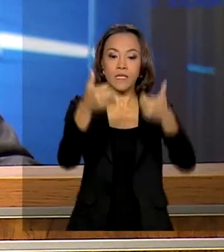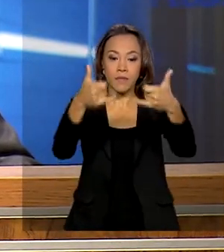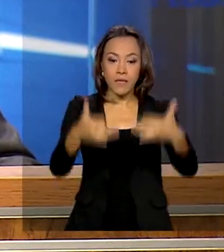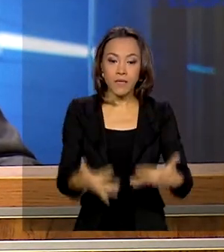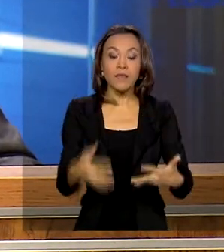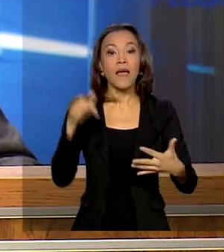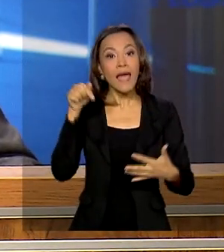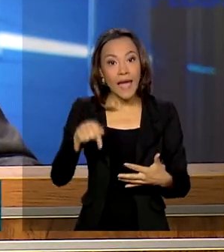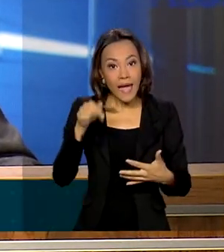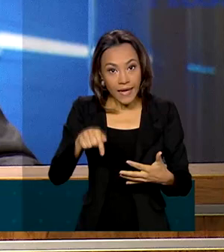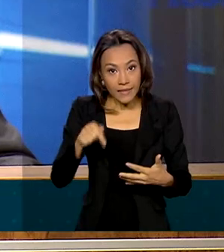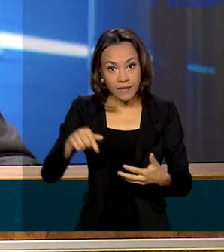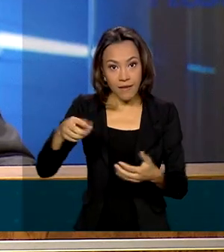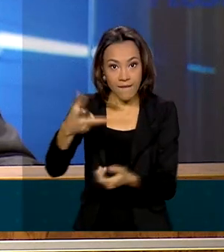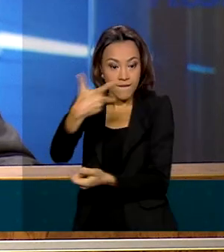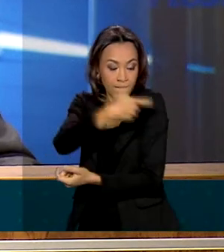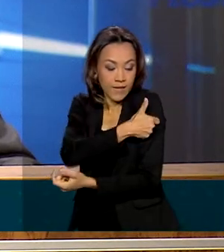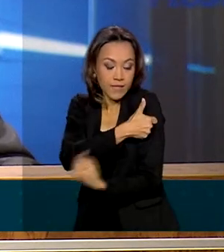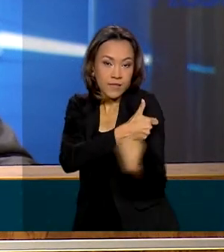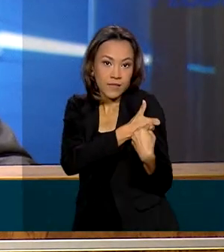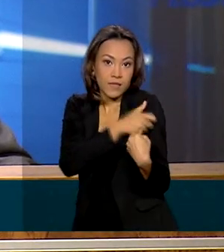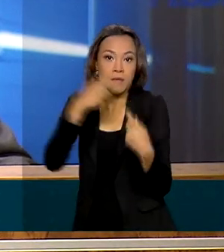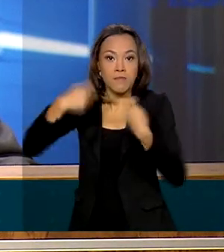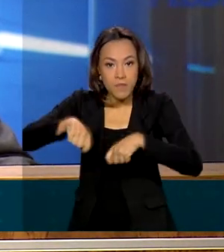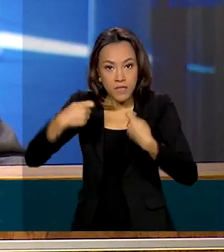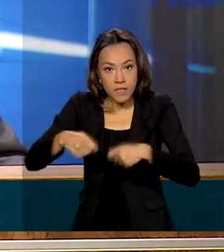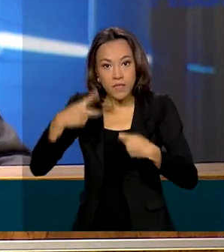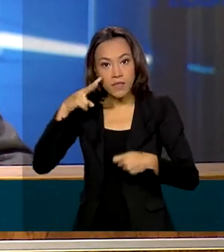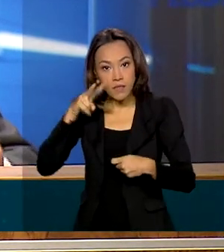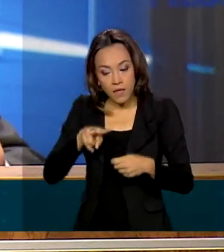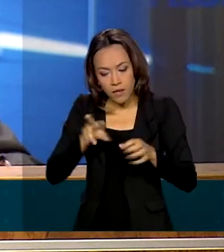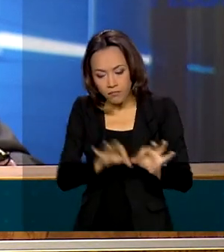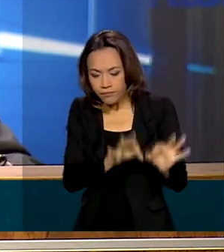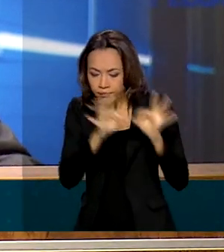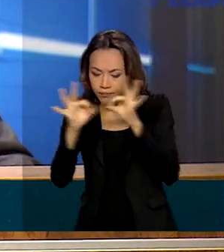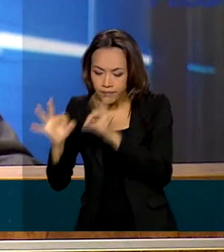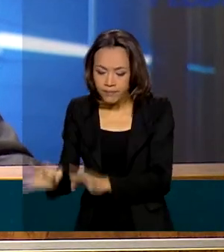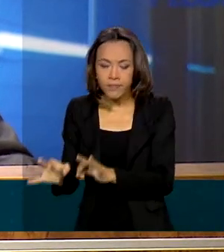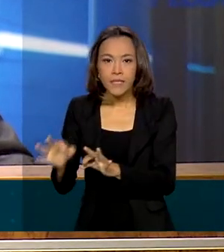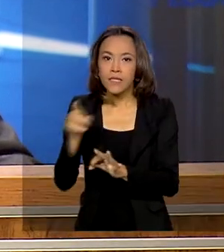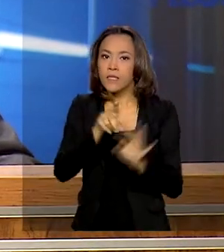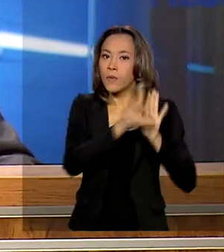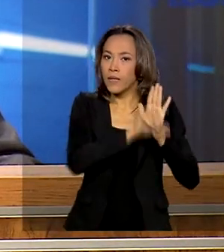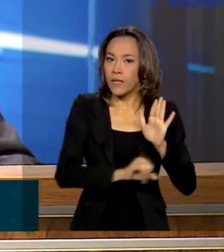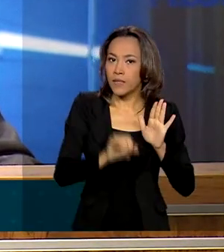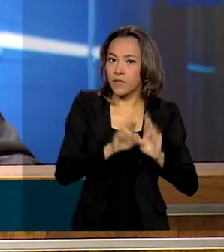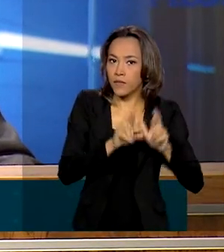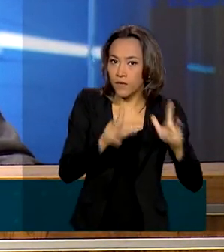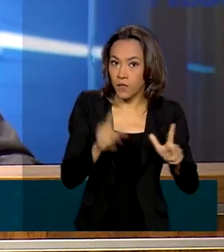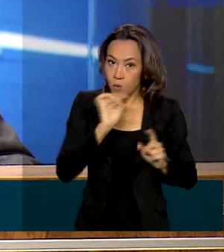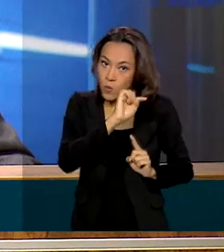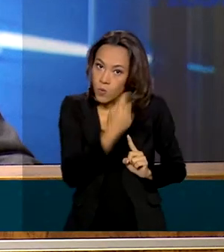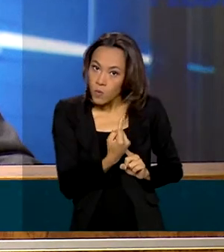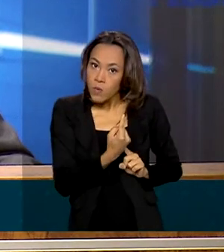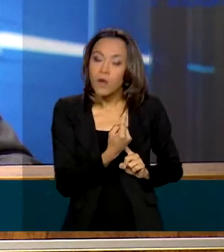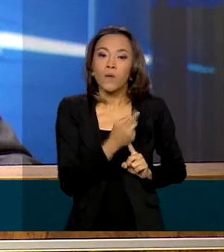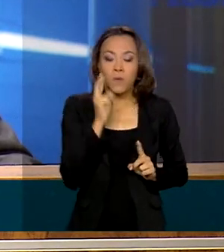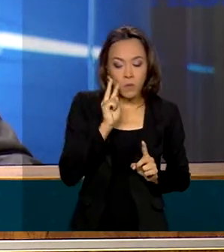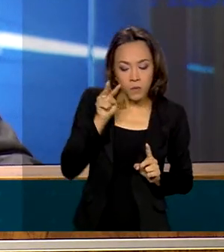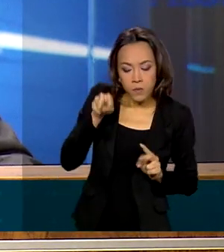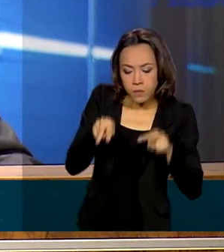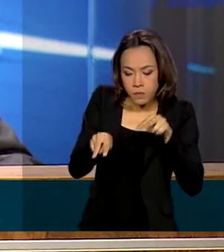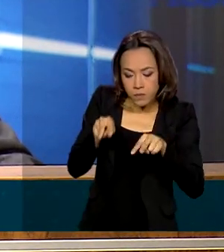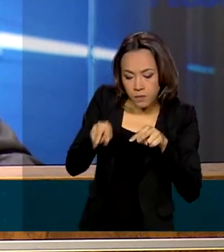transgênica, ela precisa passar também pela CTN-Bio. São legislações diferentes. Uma legislação trabalha essa questão de